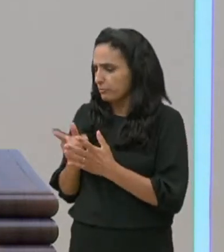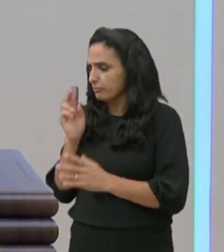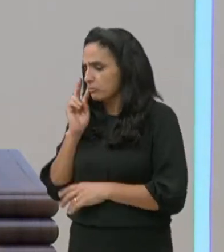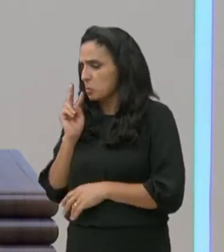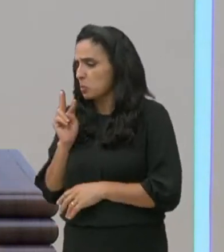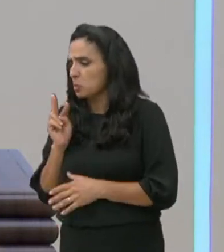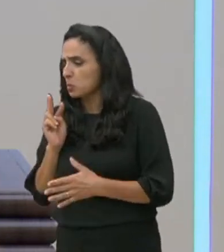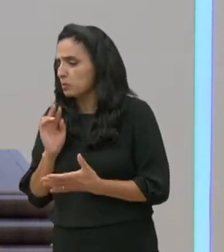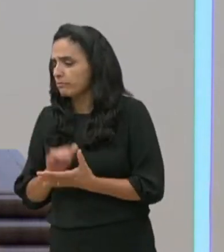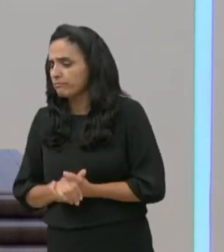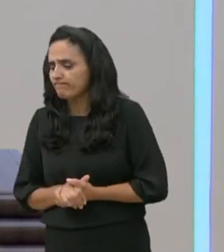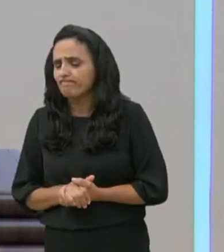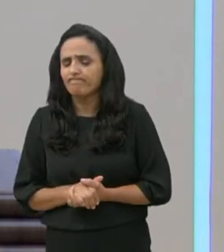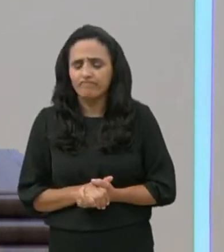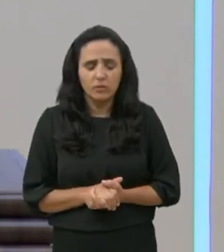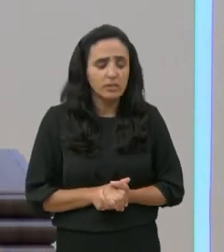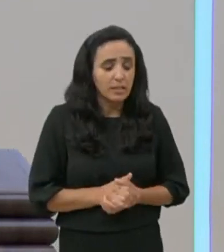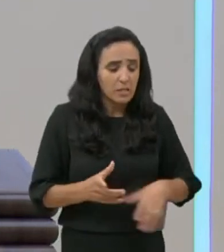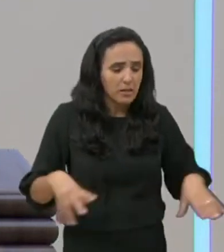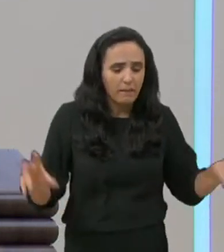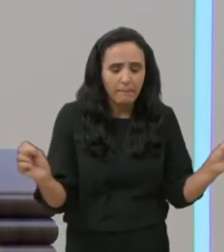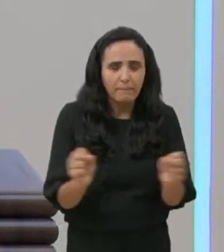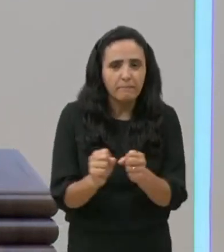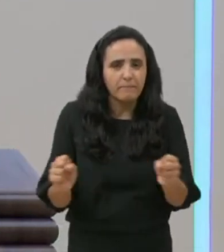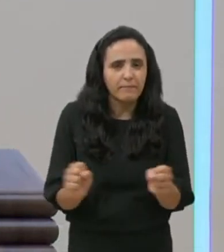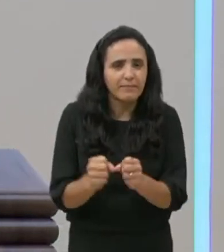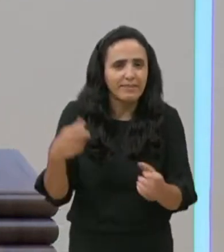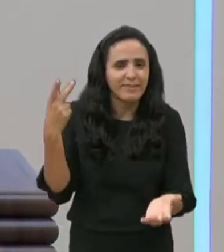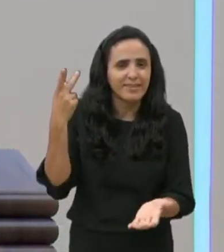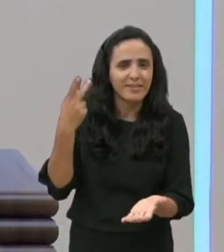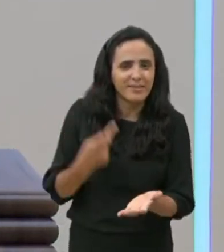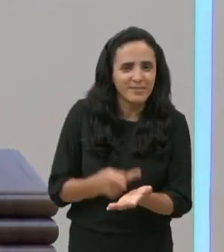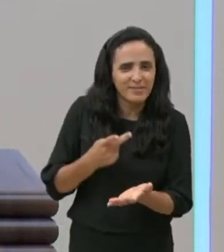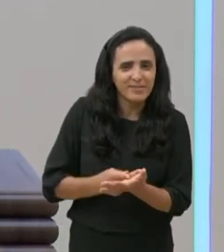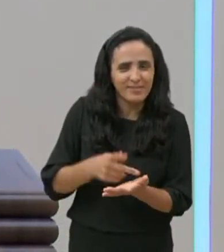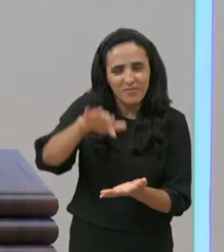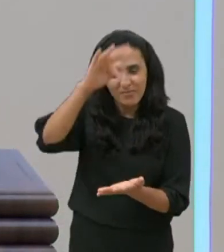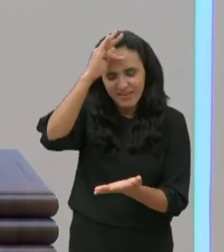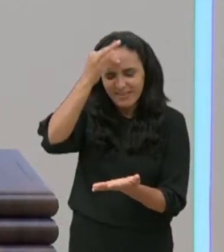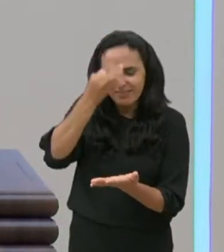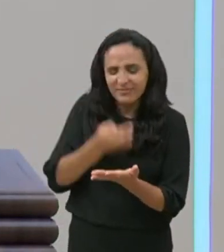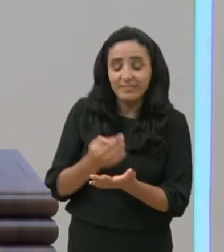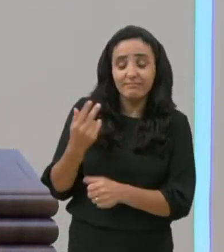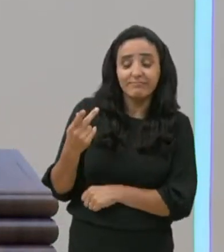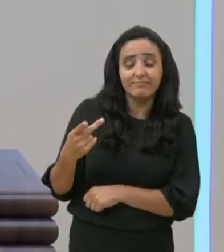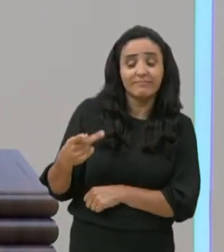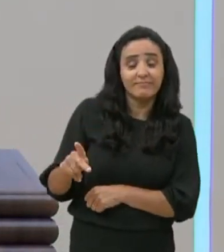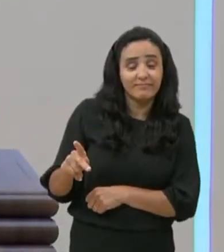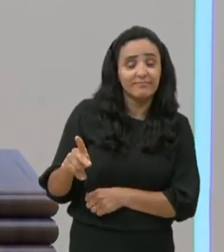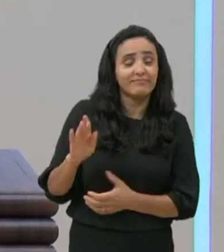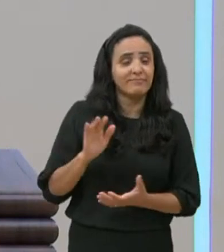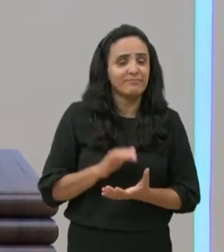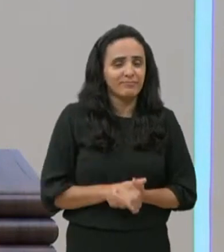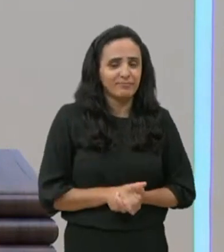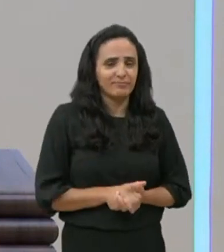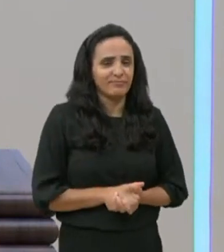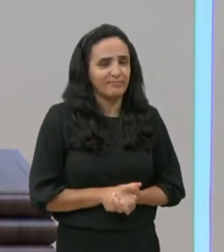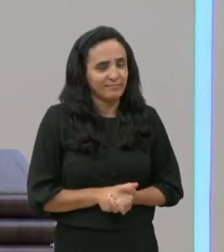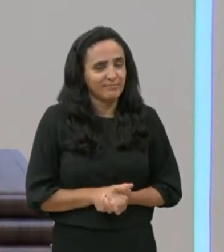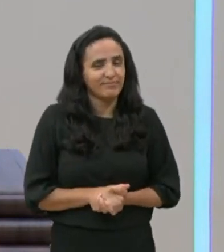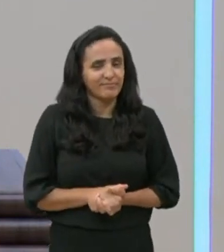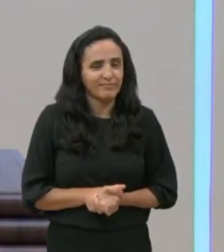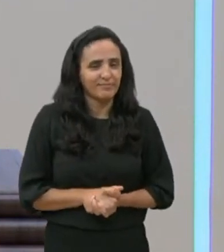e que o milagre acontece na vida do servo, do criado,